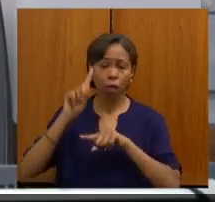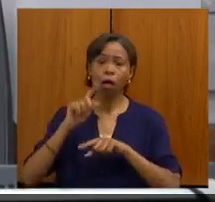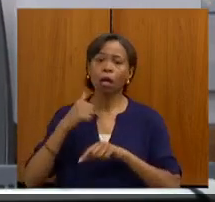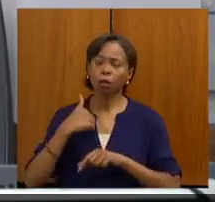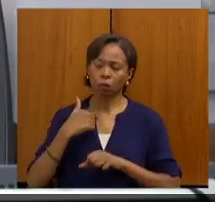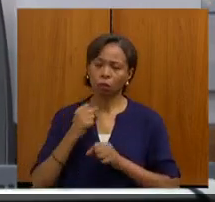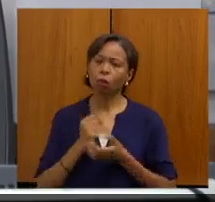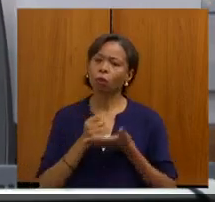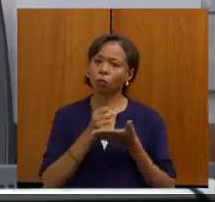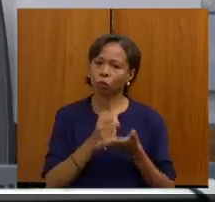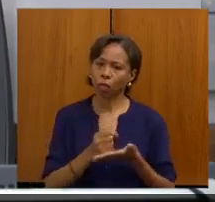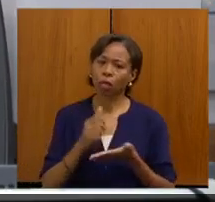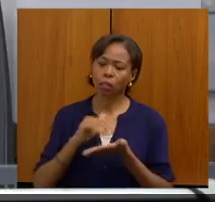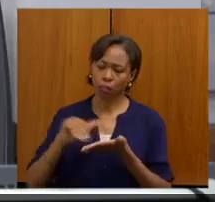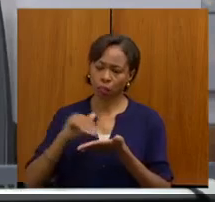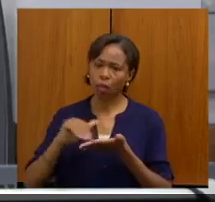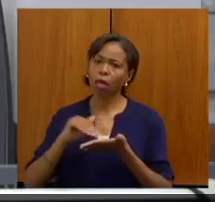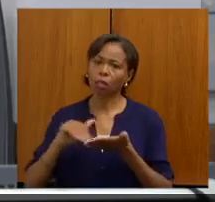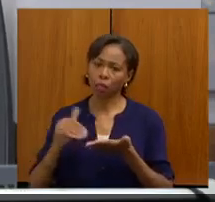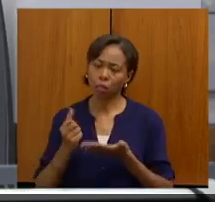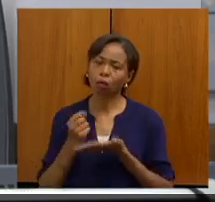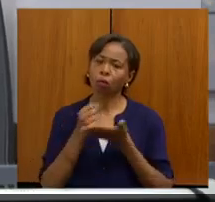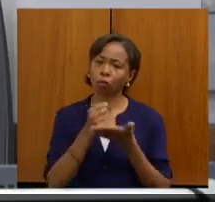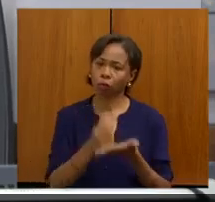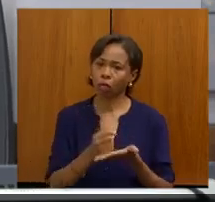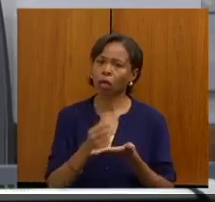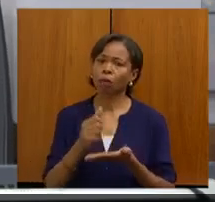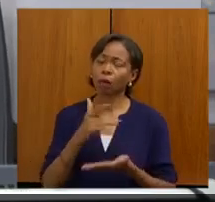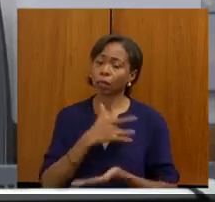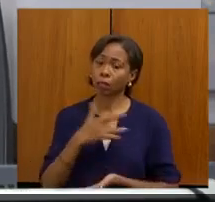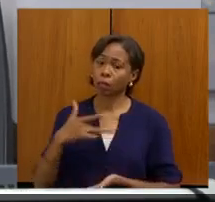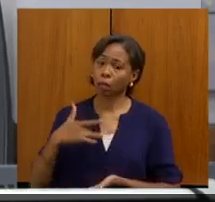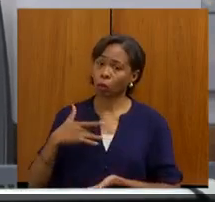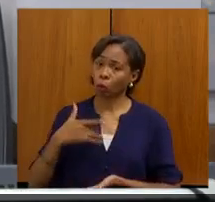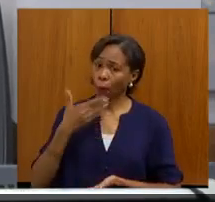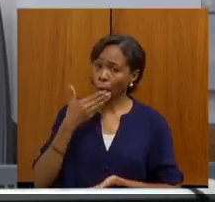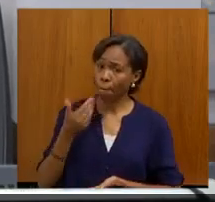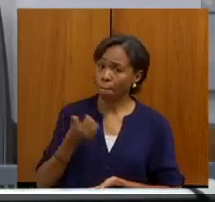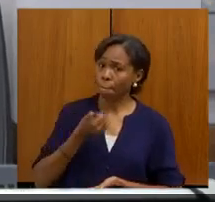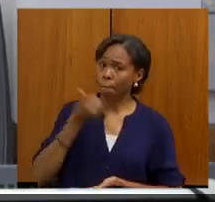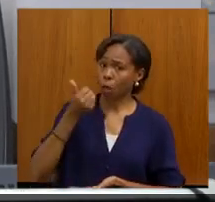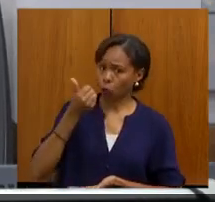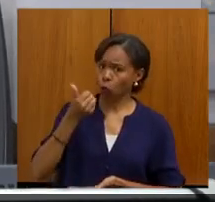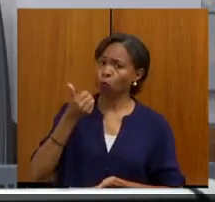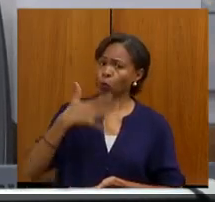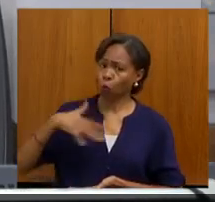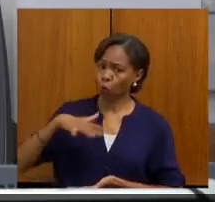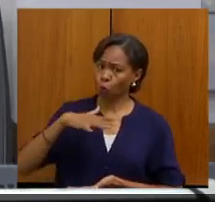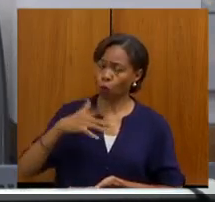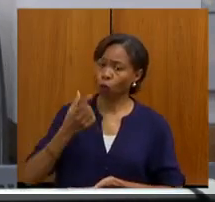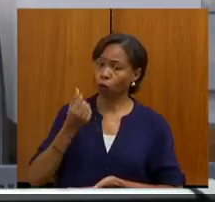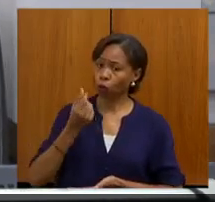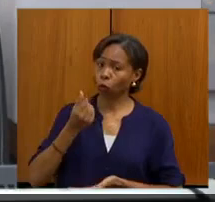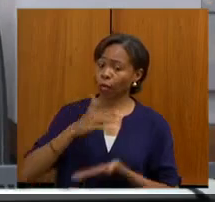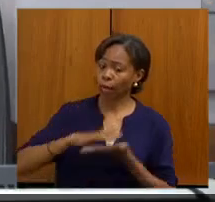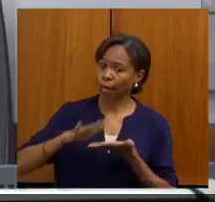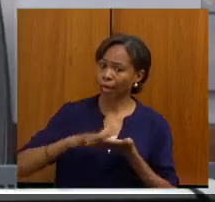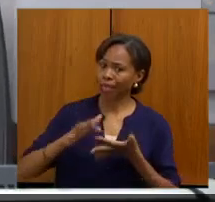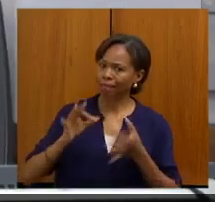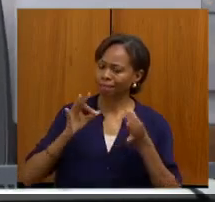com a secretaria, para que a gente construa uma saúde pública melhor, mais eficiente, que o recurso seja bem gasto.